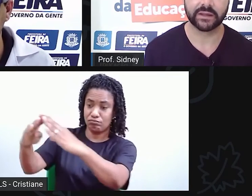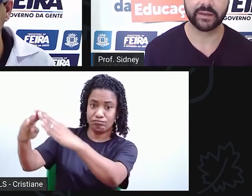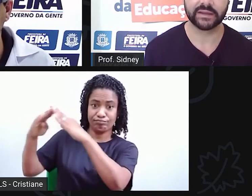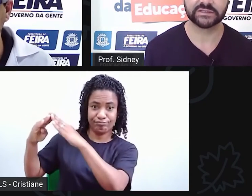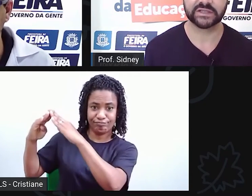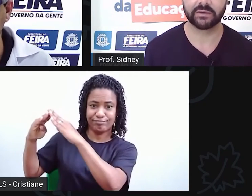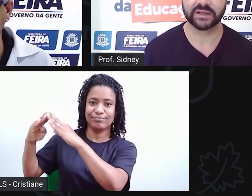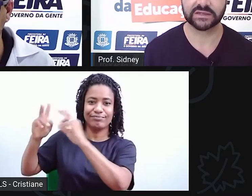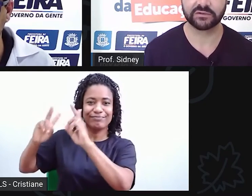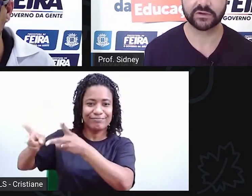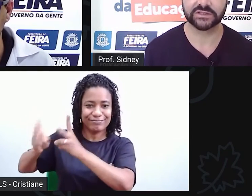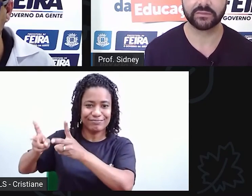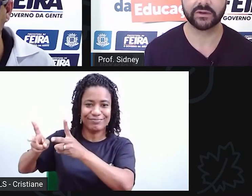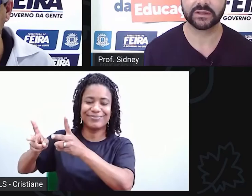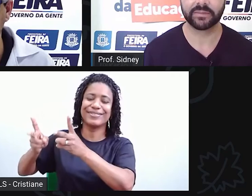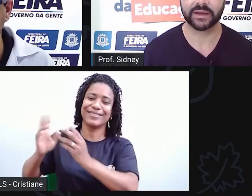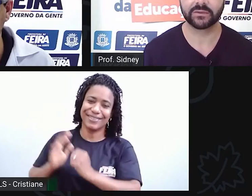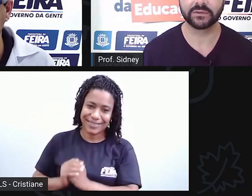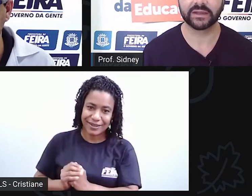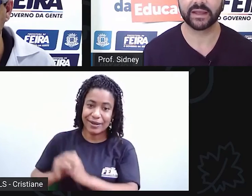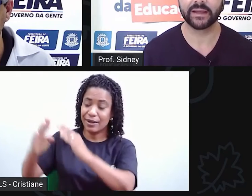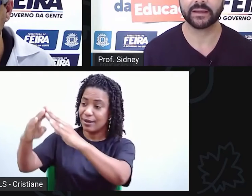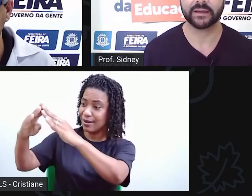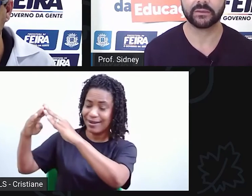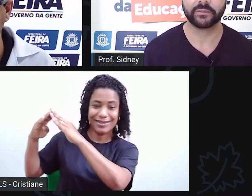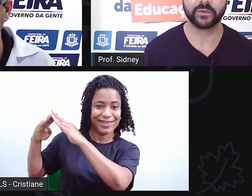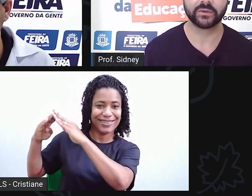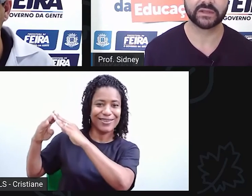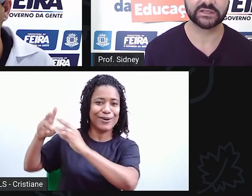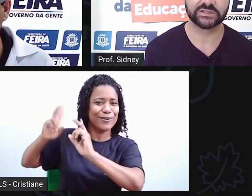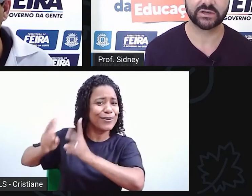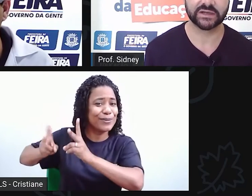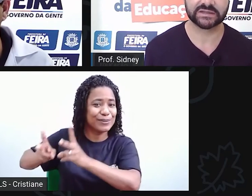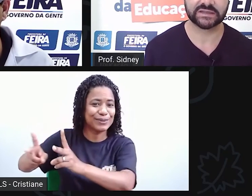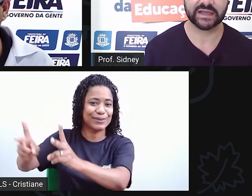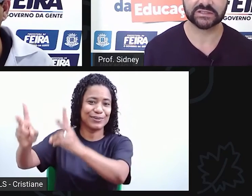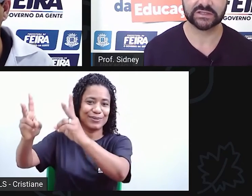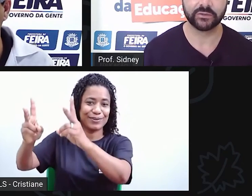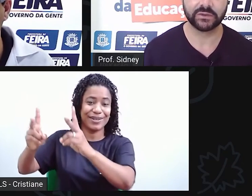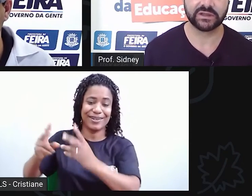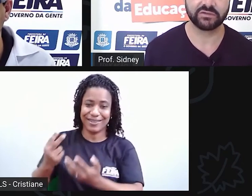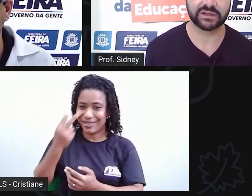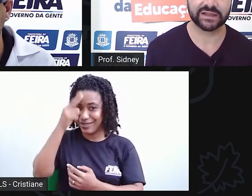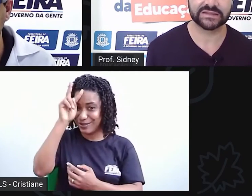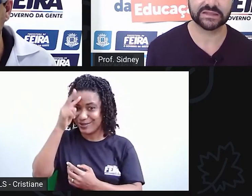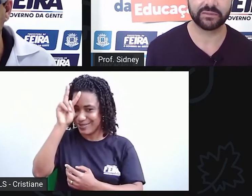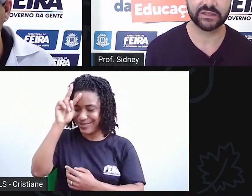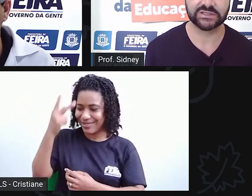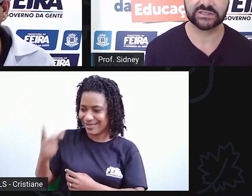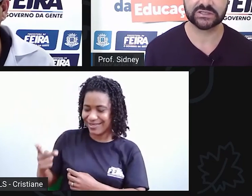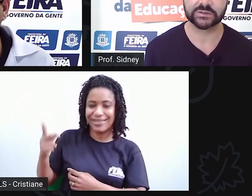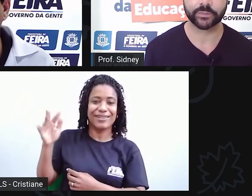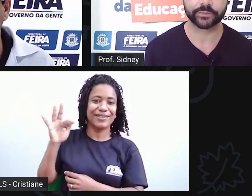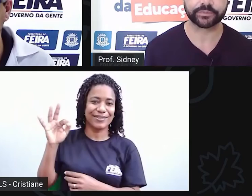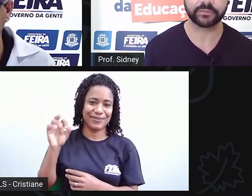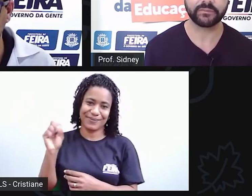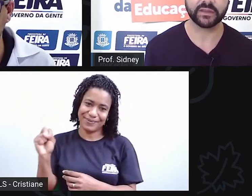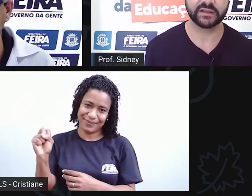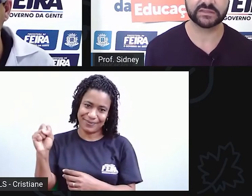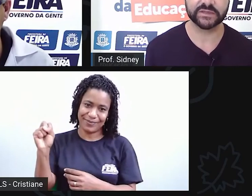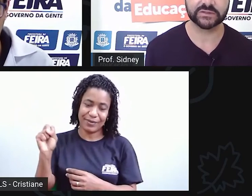Então, aí está o Casarão Fros da Mota para contar um pouco da história da cidade. Então, o livro trata exatamente disso.